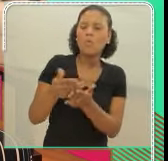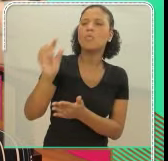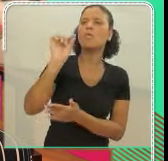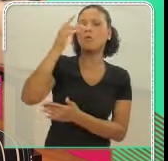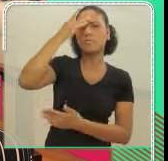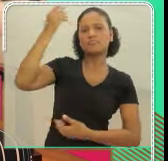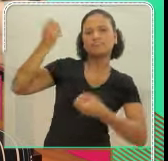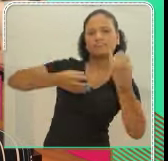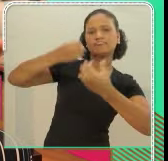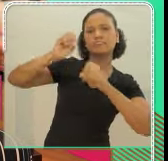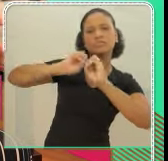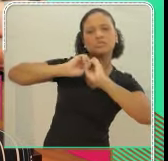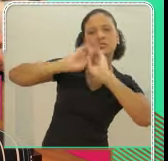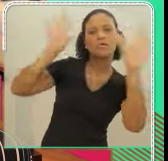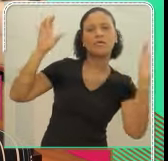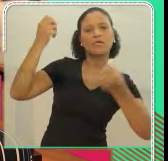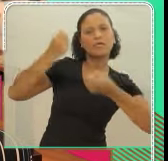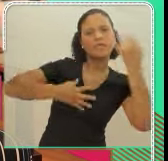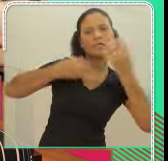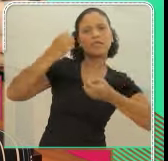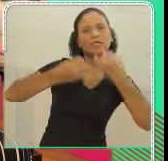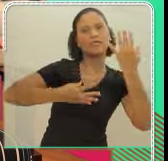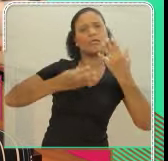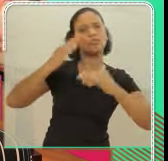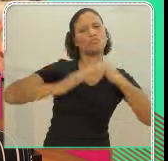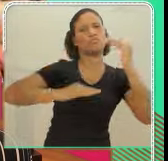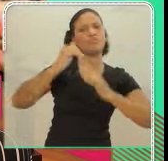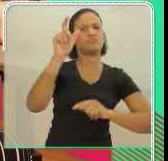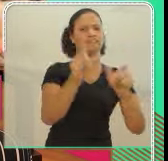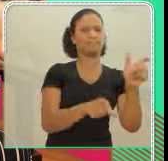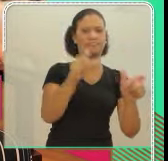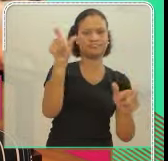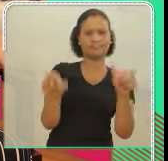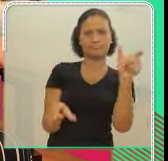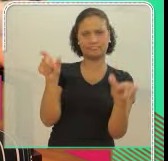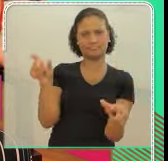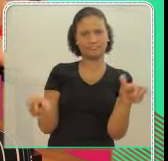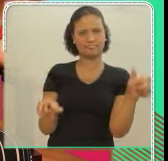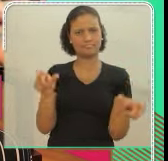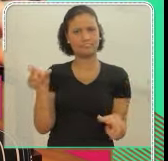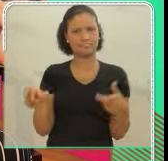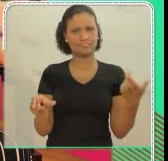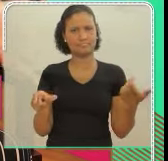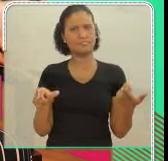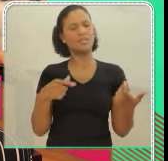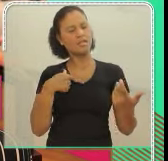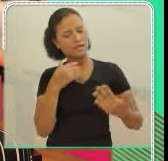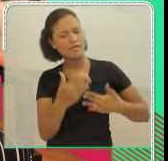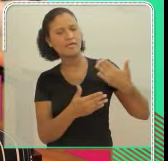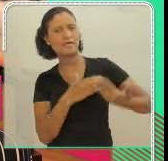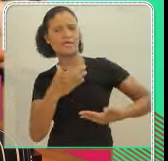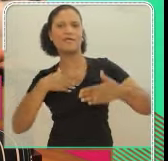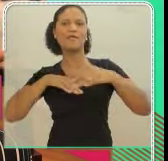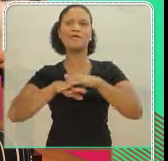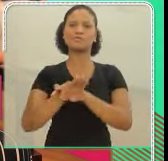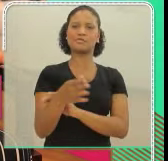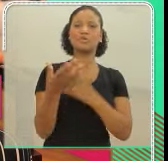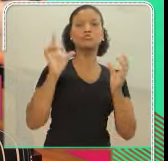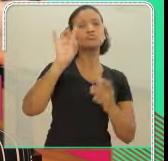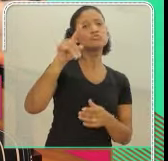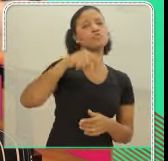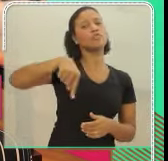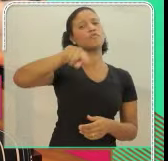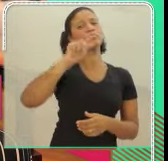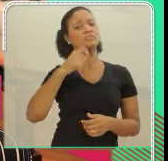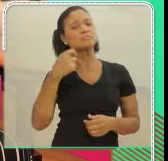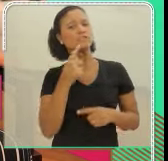que depois você começa a esclarecer com os profissionais que estão acostumados. É só você se cercar de profissionais que já estejam